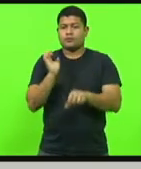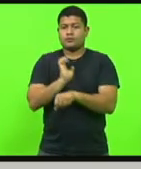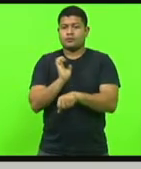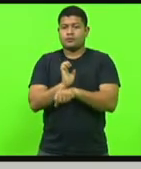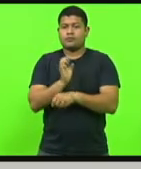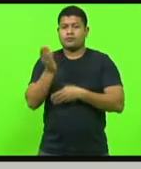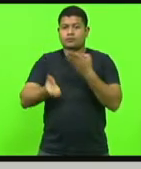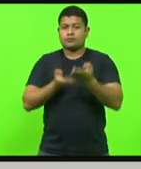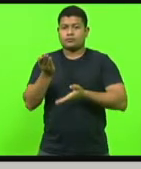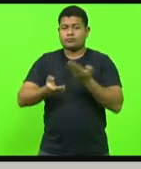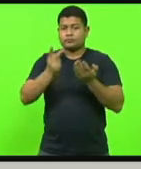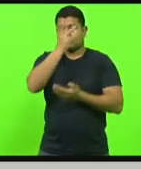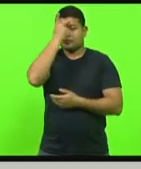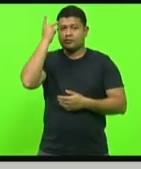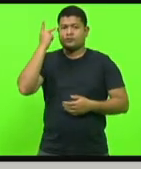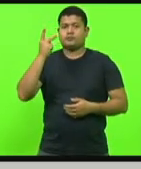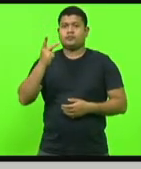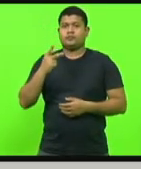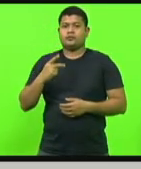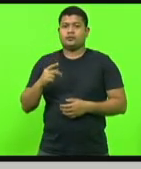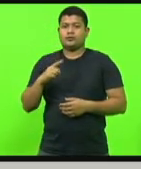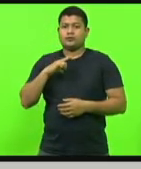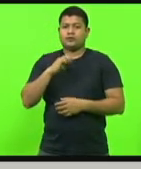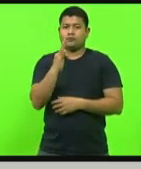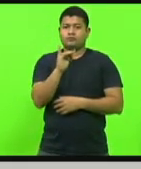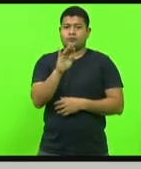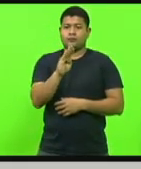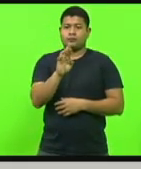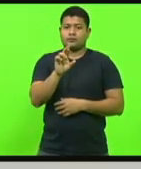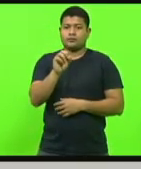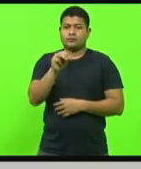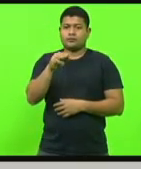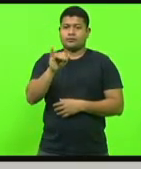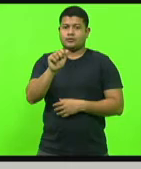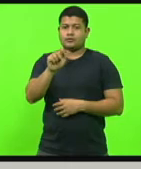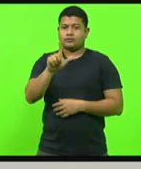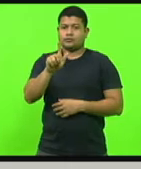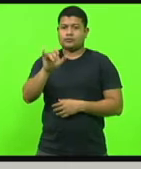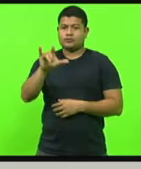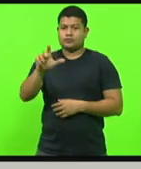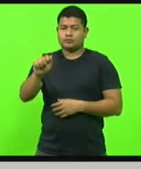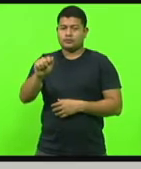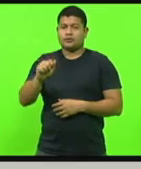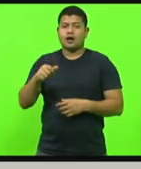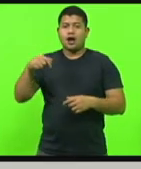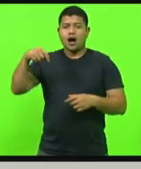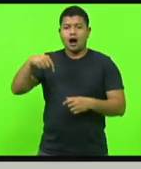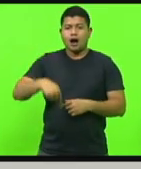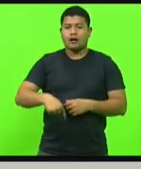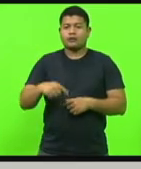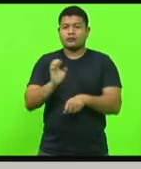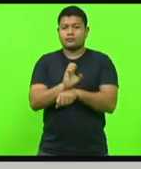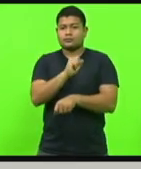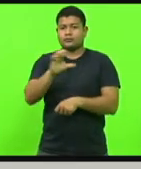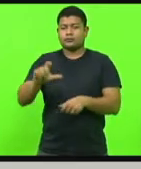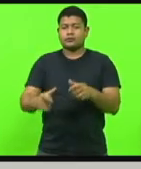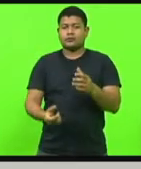cuidados para pessoas com fibromialgia no Estado de Santa Catarina e adota outras providências. Parecer da Comissão de Constituição e